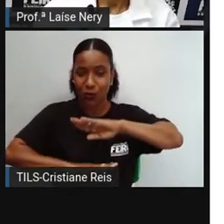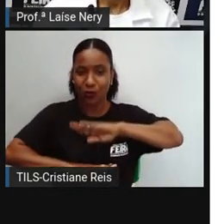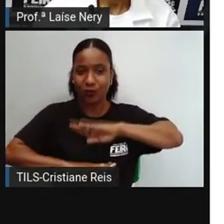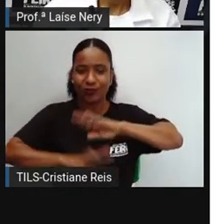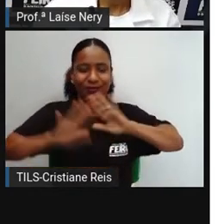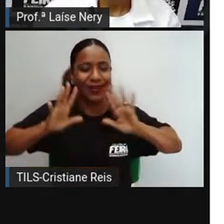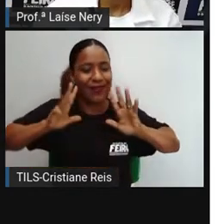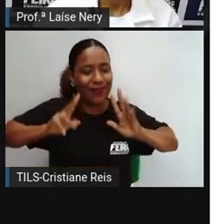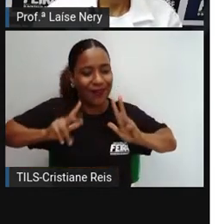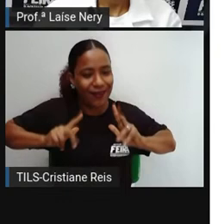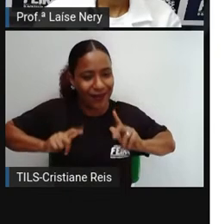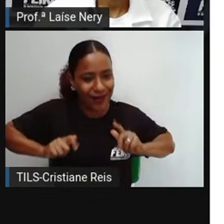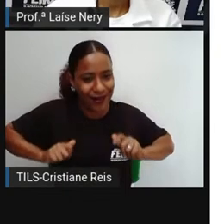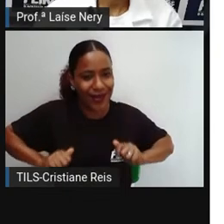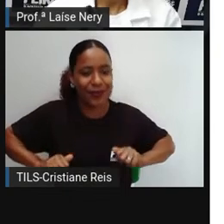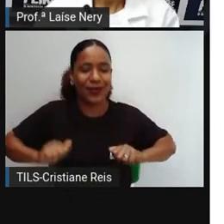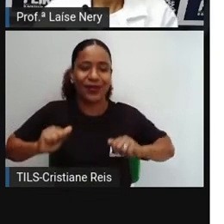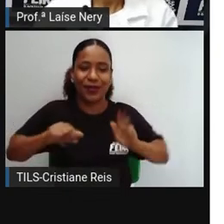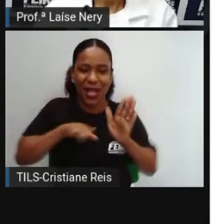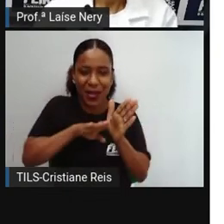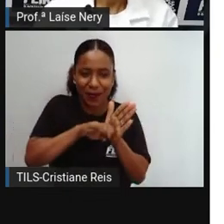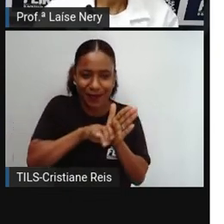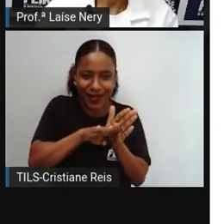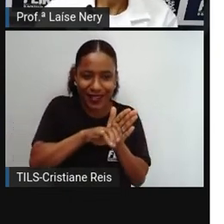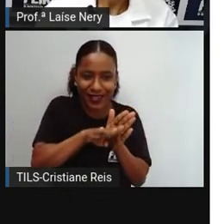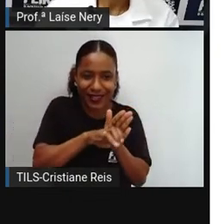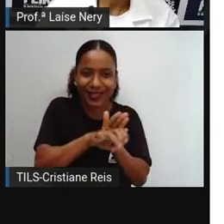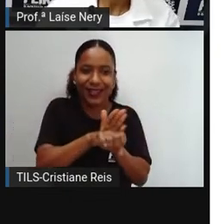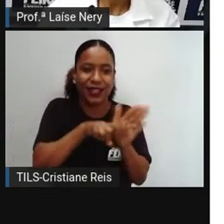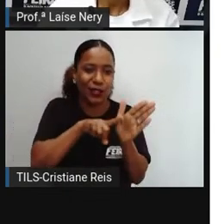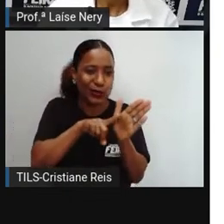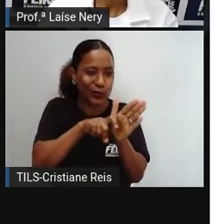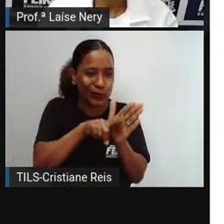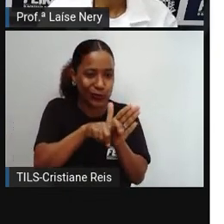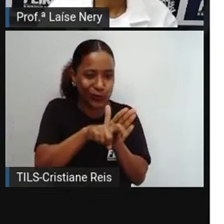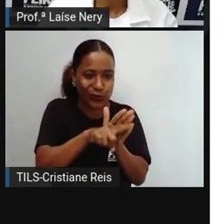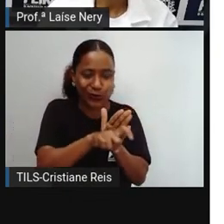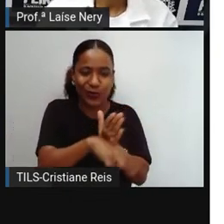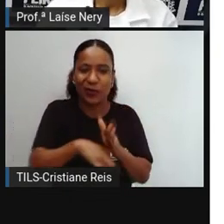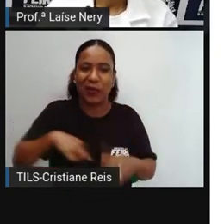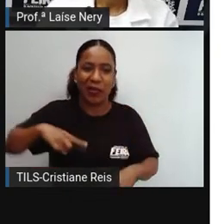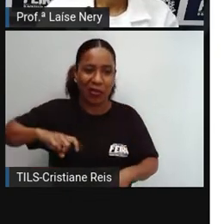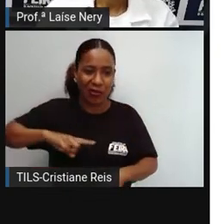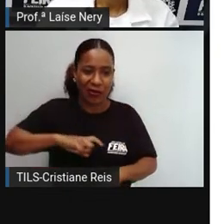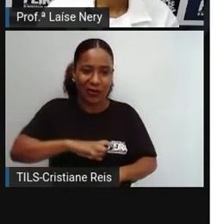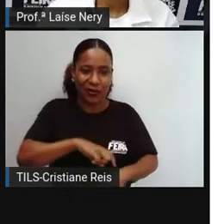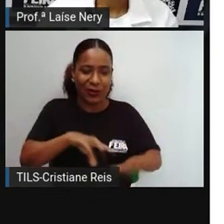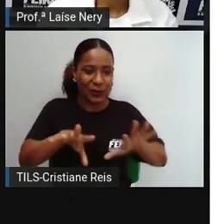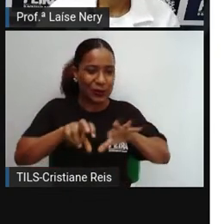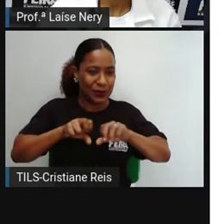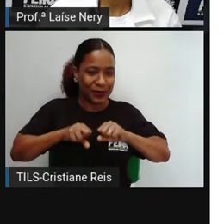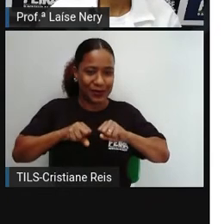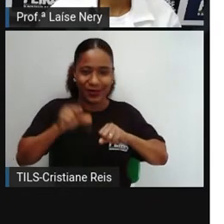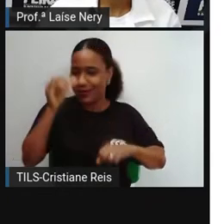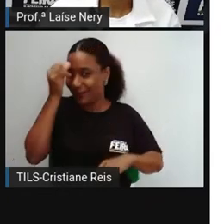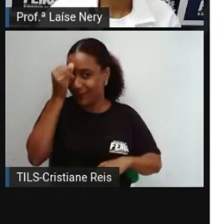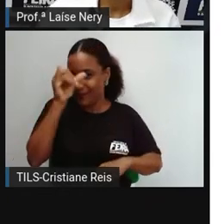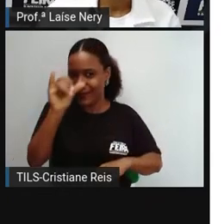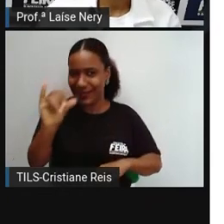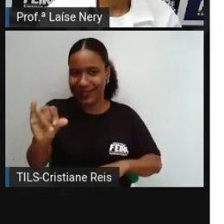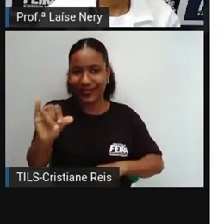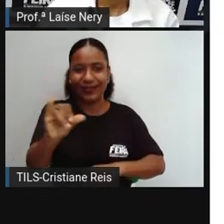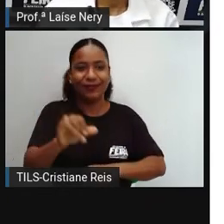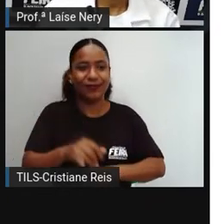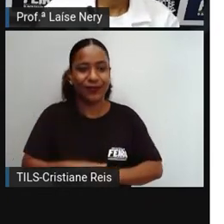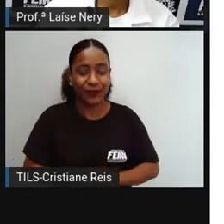livre de germes, de bactérias, evitando que eles causem doenças contra nós. então, não se trata